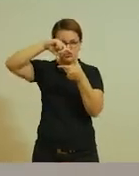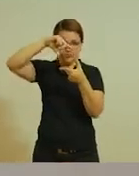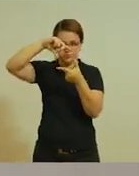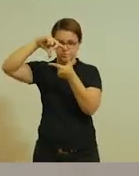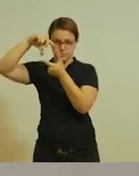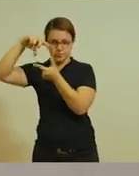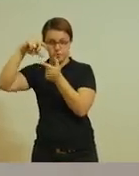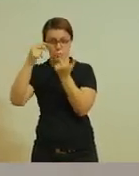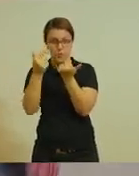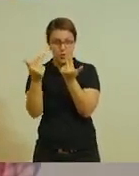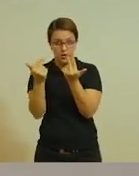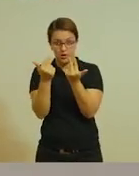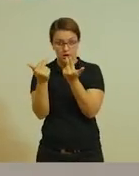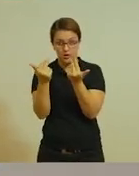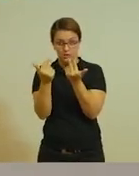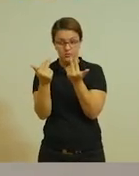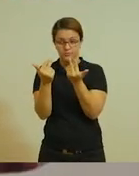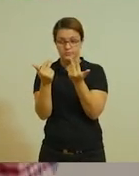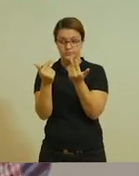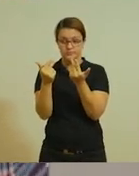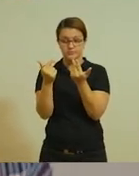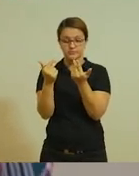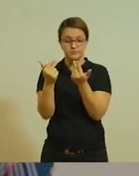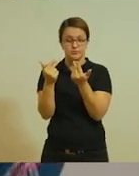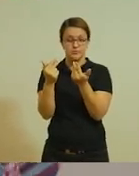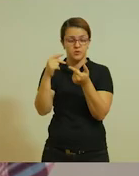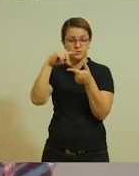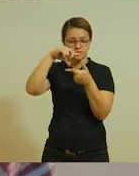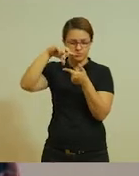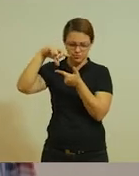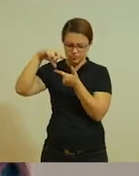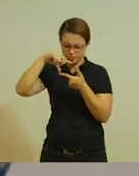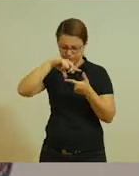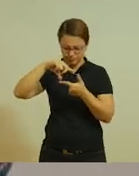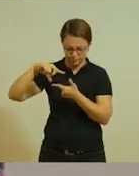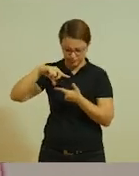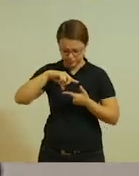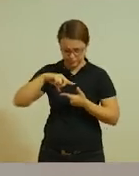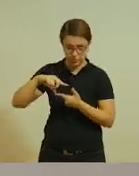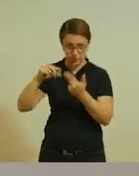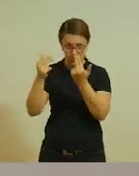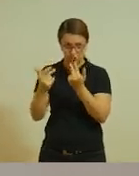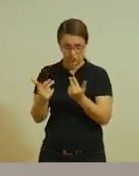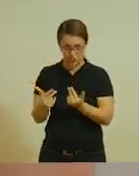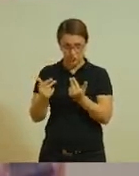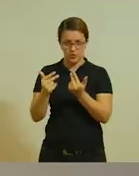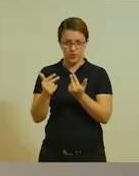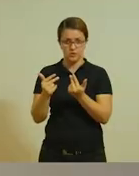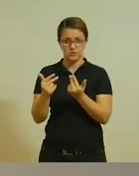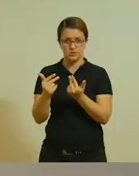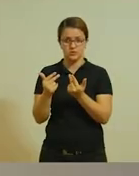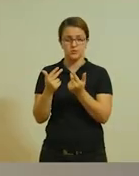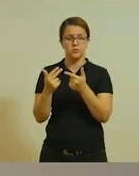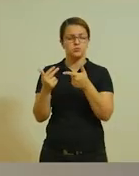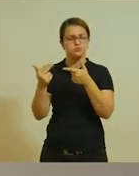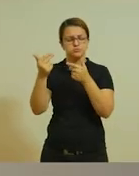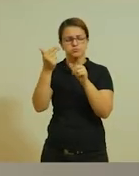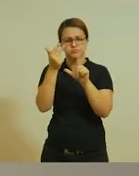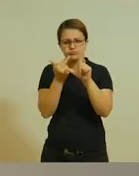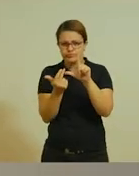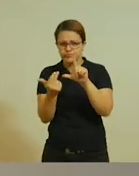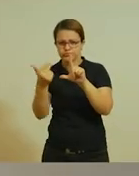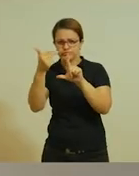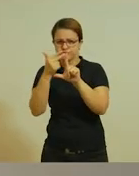que tenham o mesmo tamanho, para poder confundir um pouco. Monte as imagens iguais,